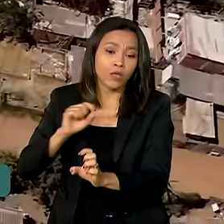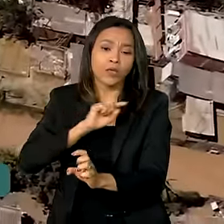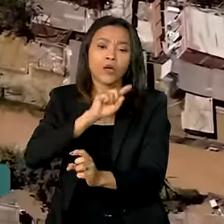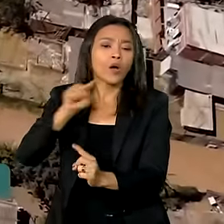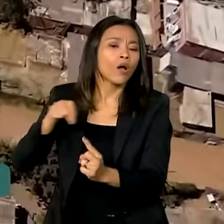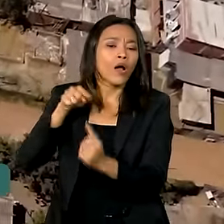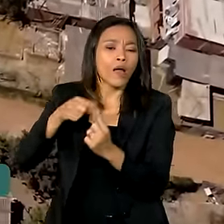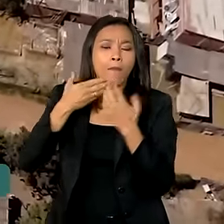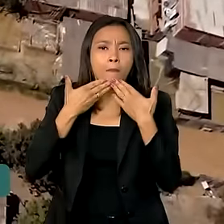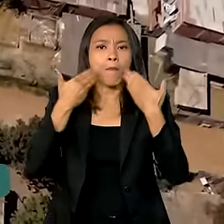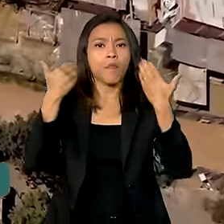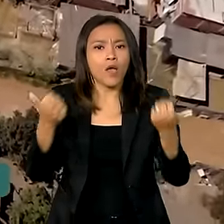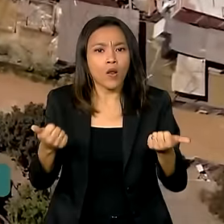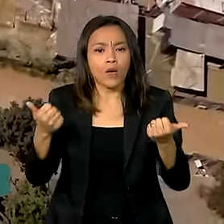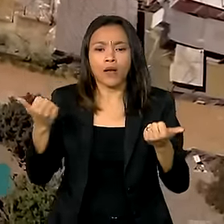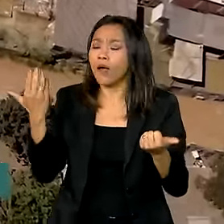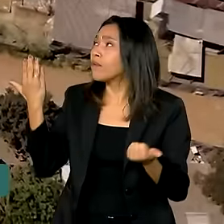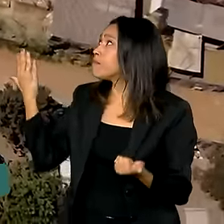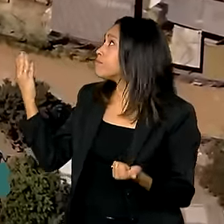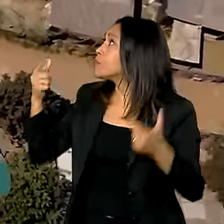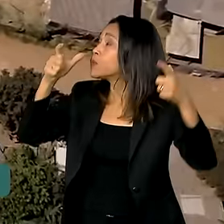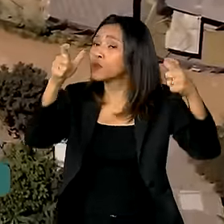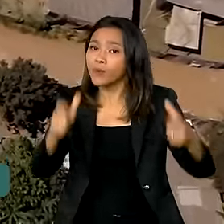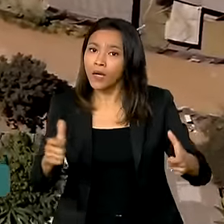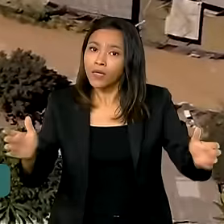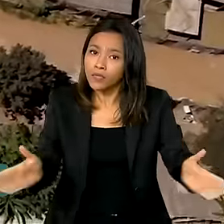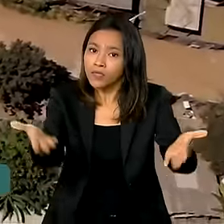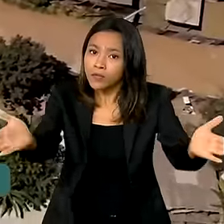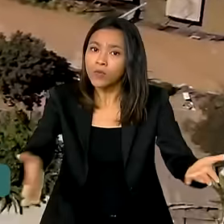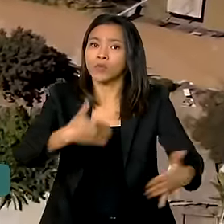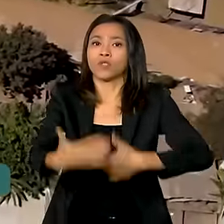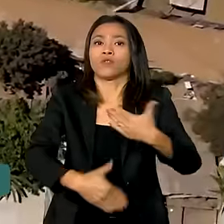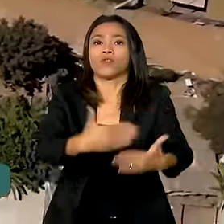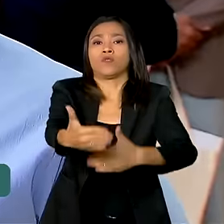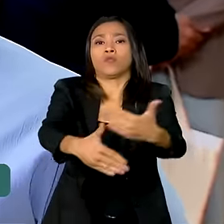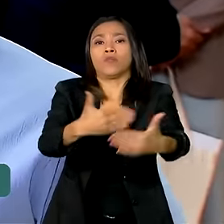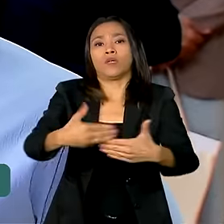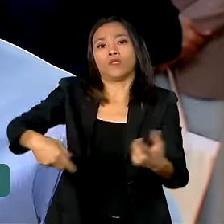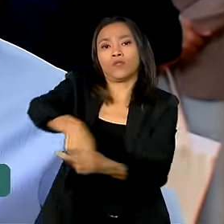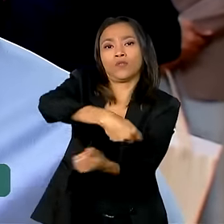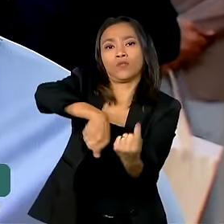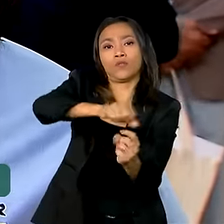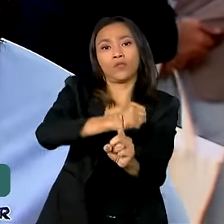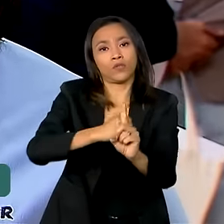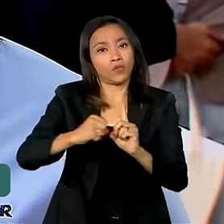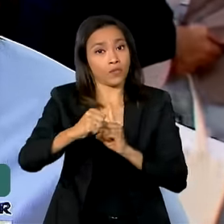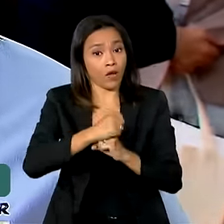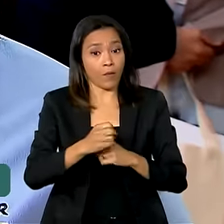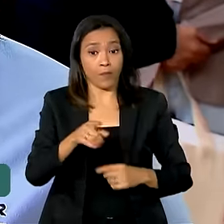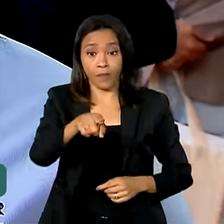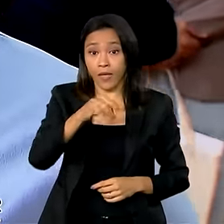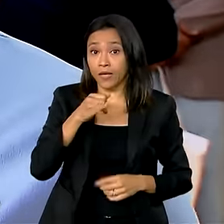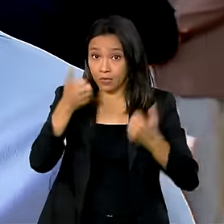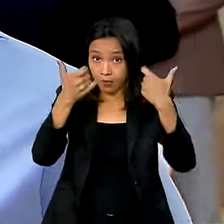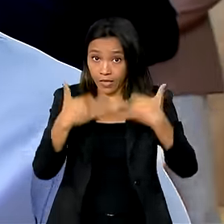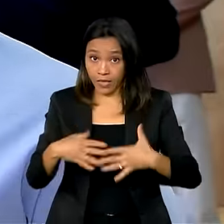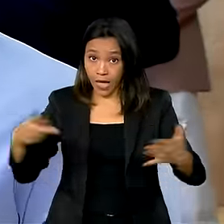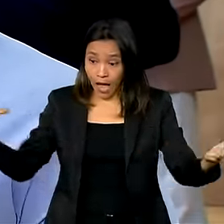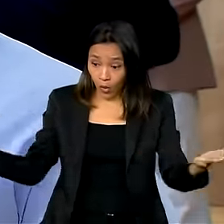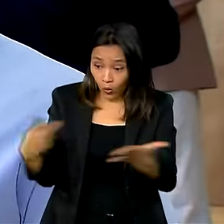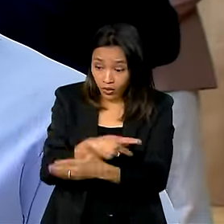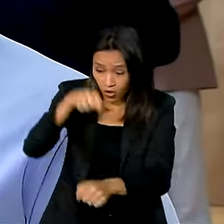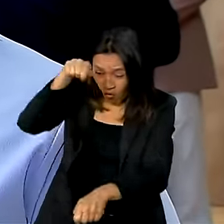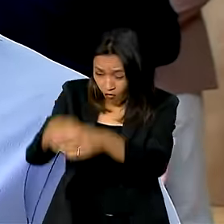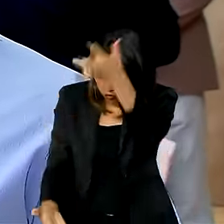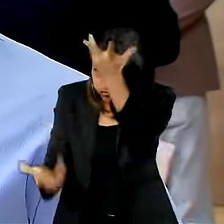infraestrutura e promover o desenvolvimento socioeconômico. Por exemplo, quando tem um incêndio em um barraco, é muito